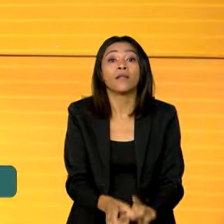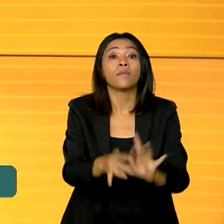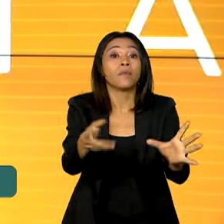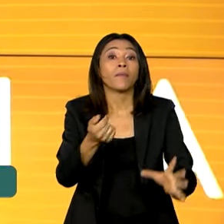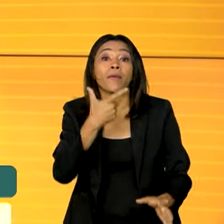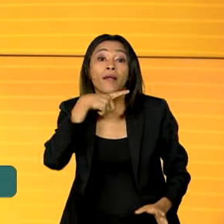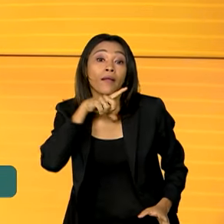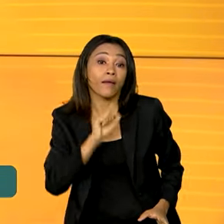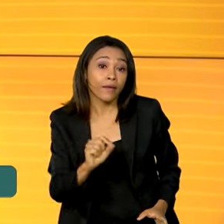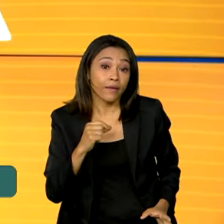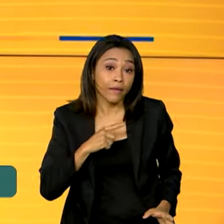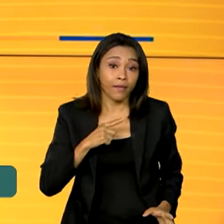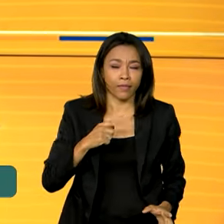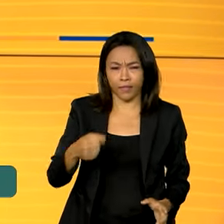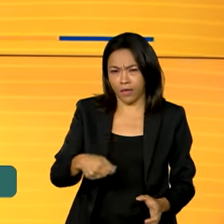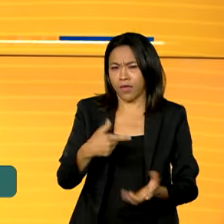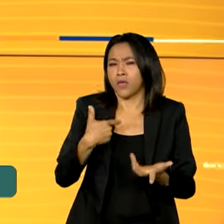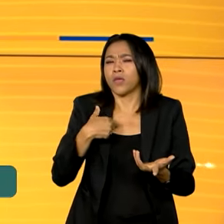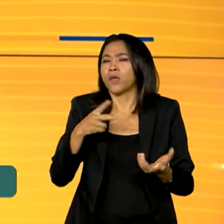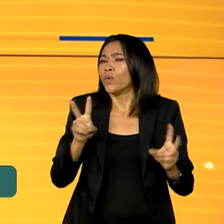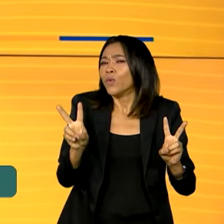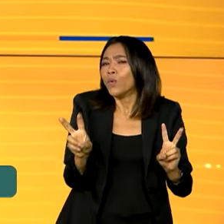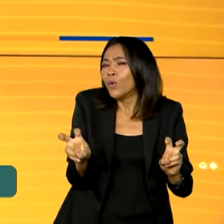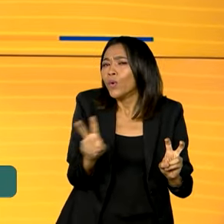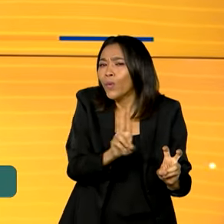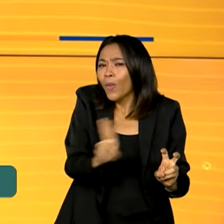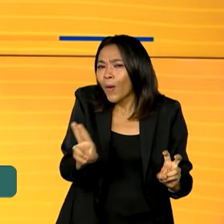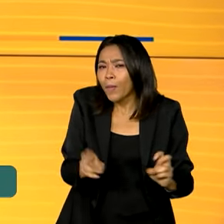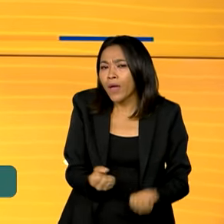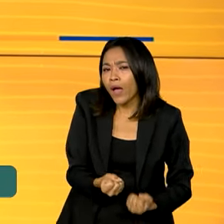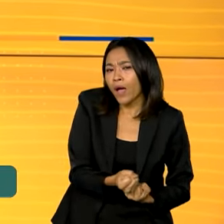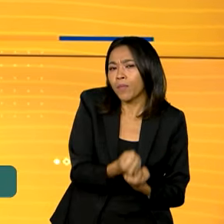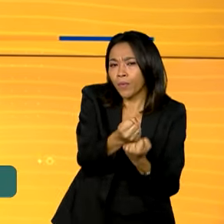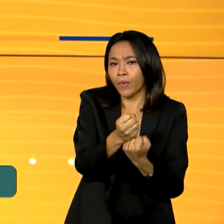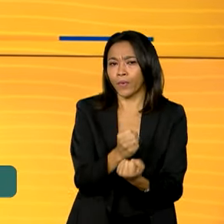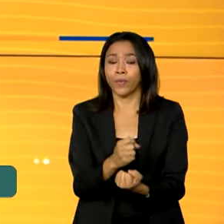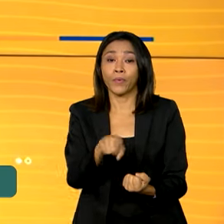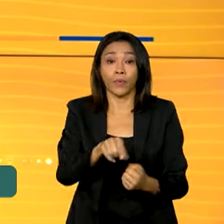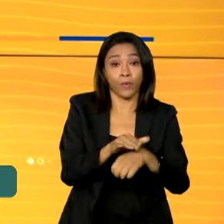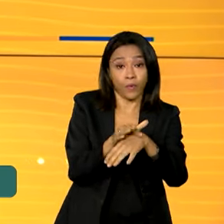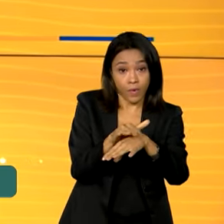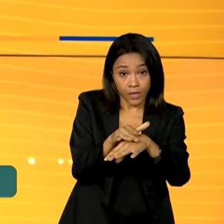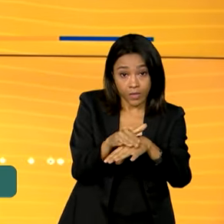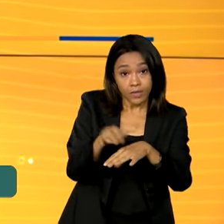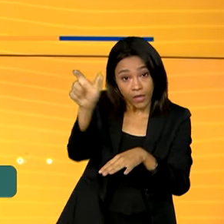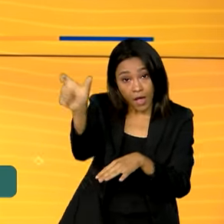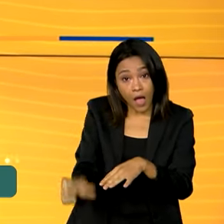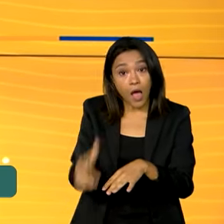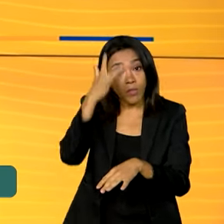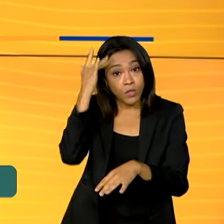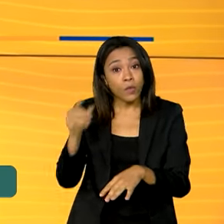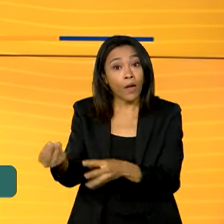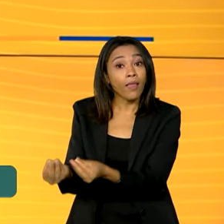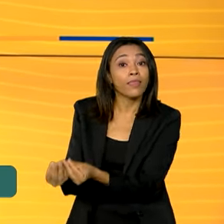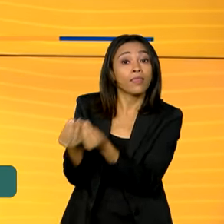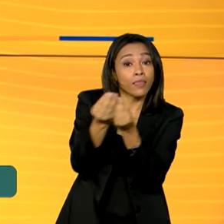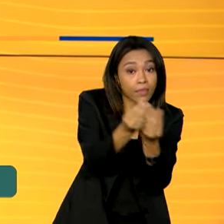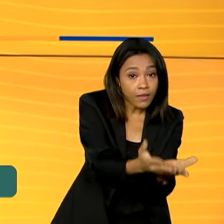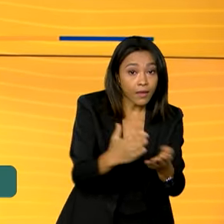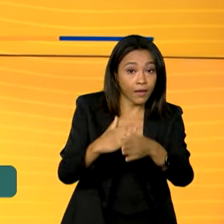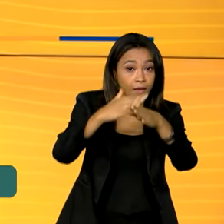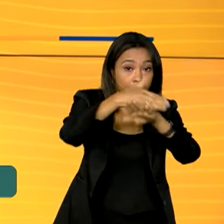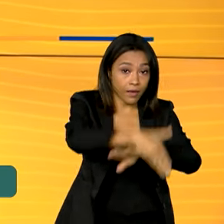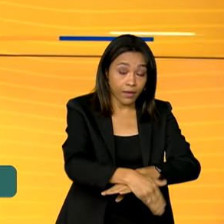incapacidade temporária, o antigo auxílio-doença. A iniciativa prevê que o segurado dê entrada no pedido nas